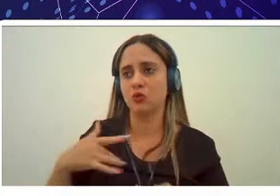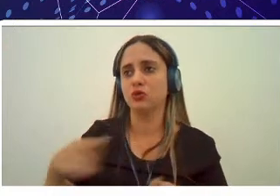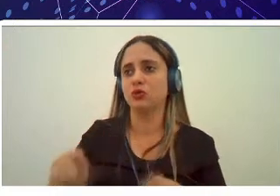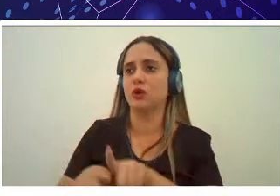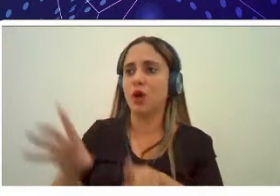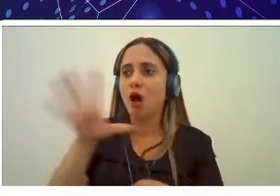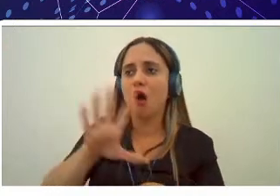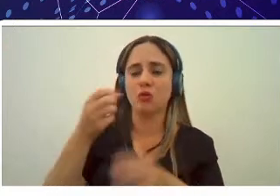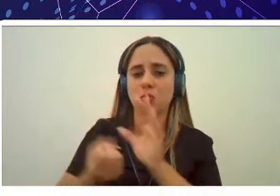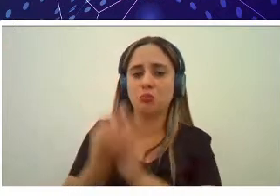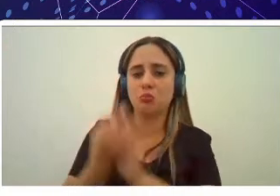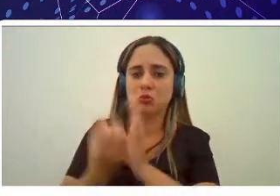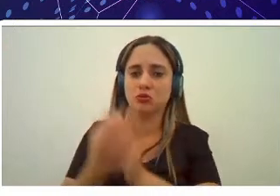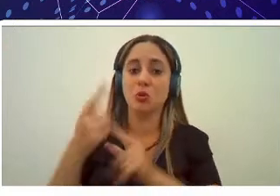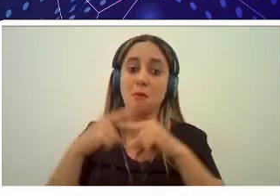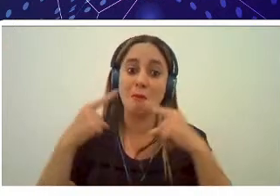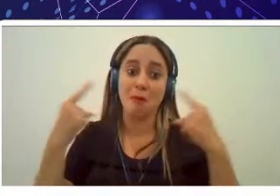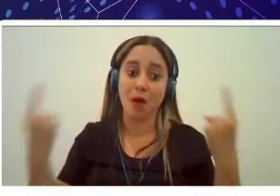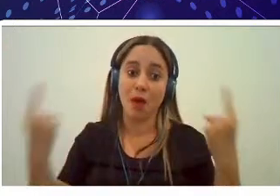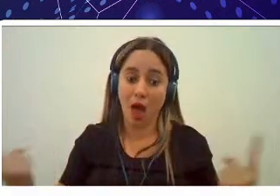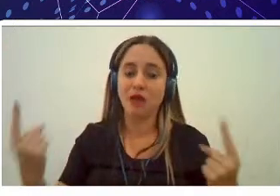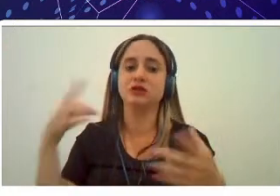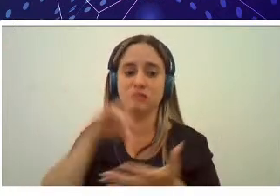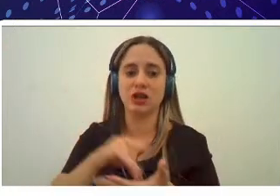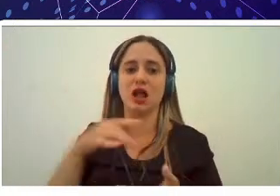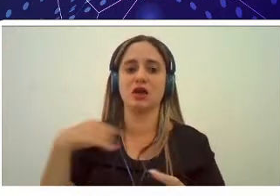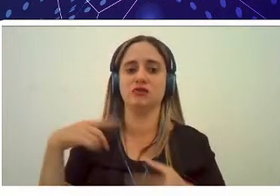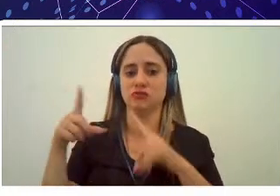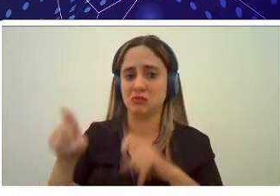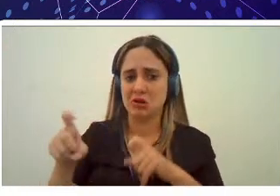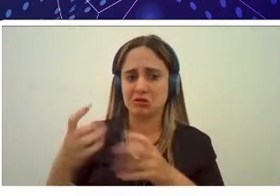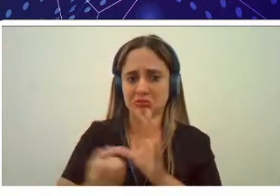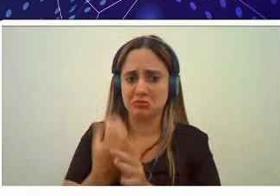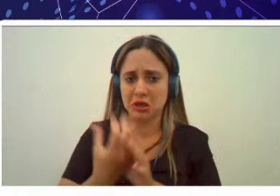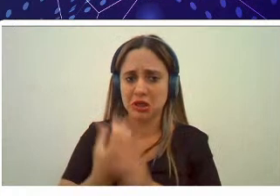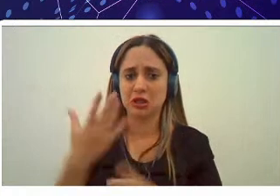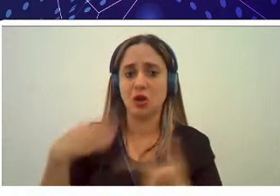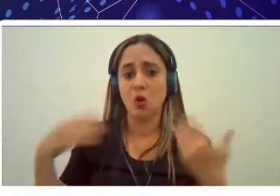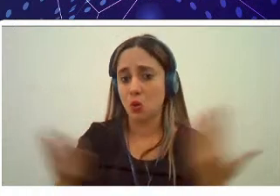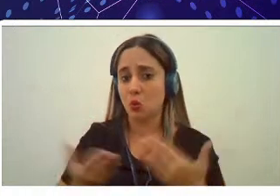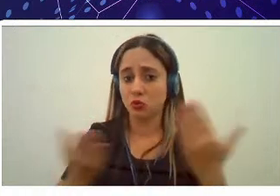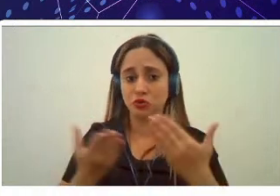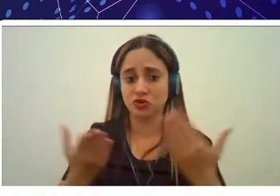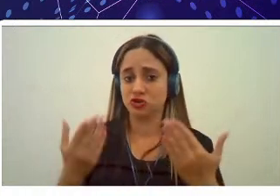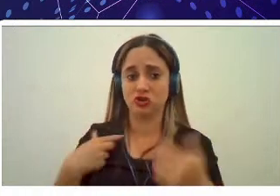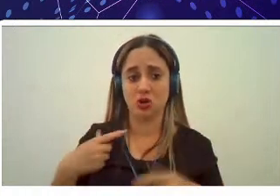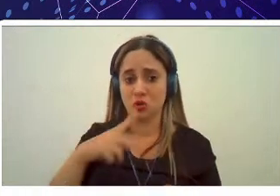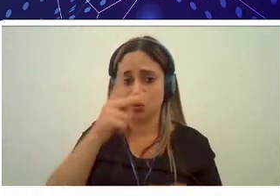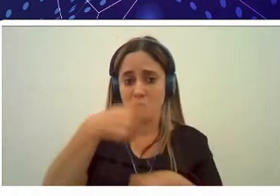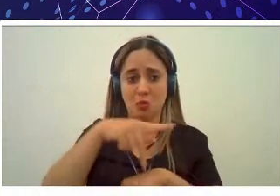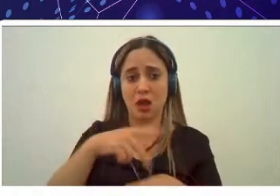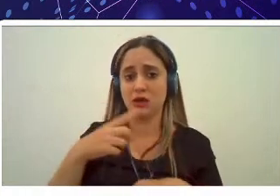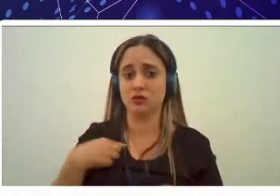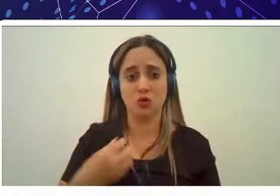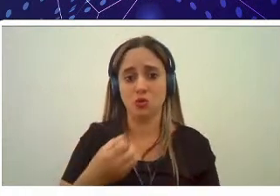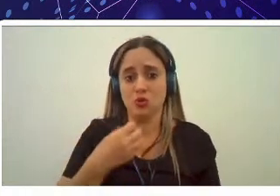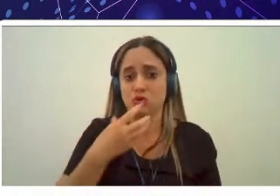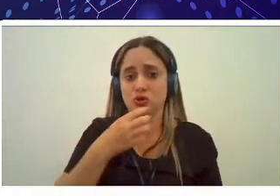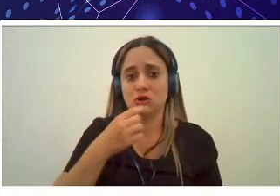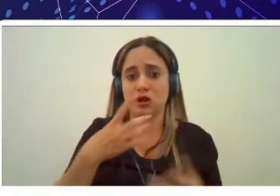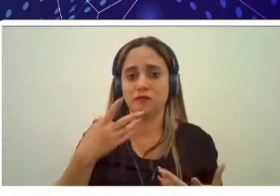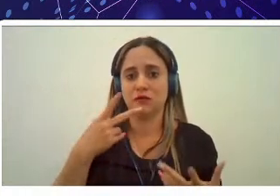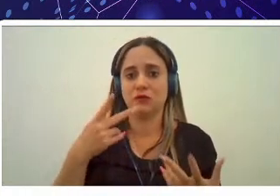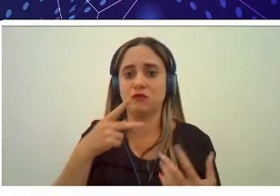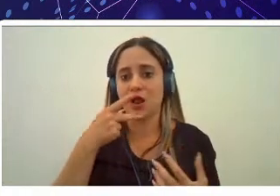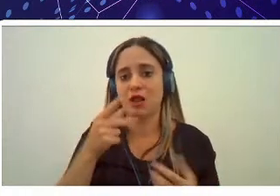outras produções mas realmente o agronegócio se não fosse o agro hoje o nosso país não estava nessa palavra também que se